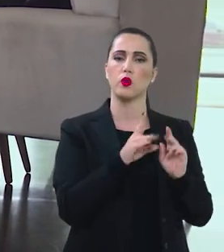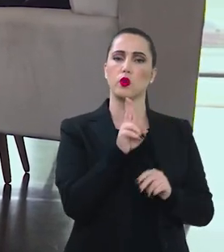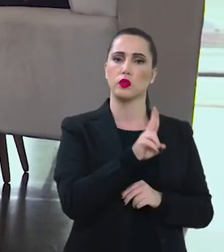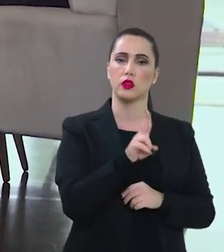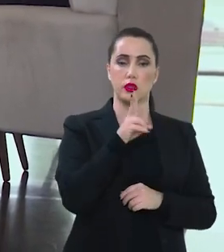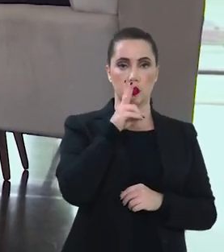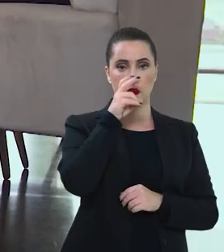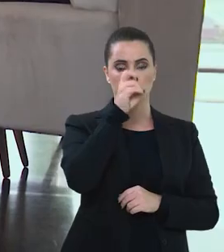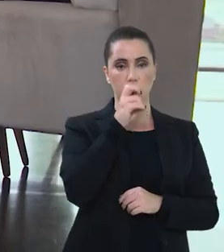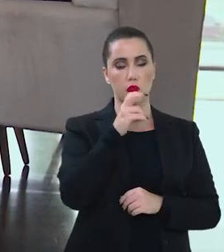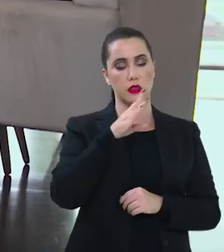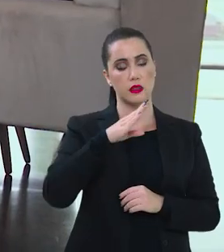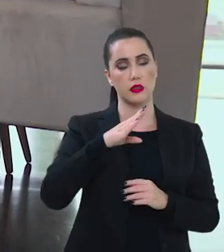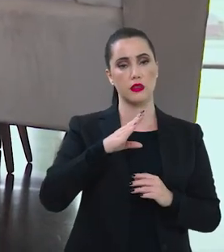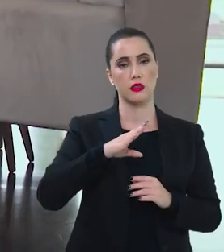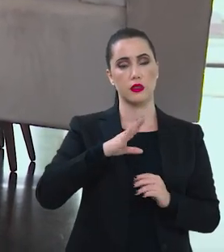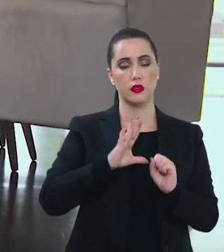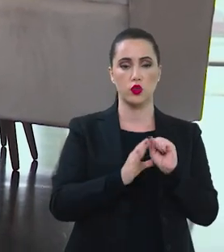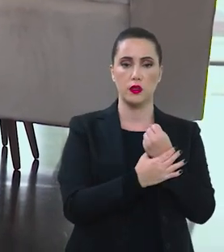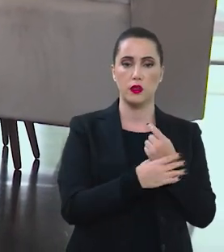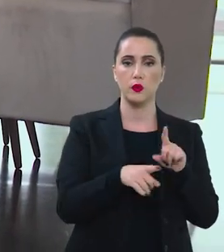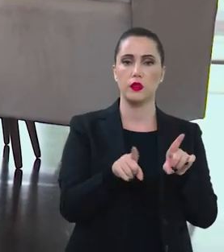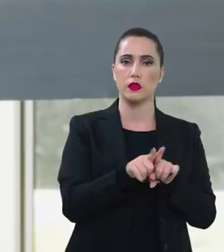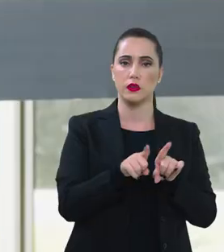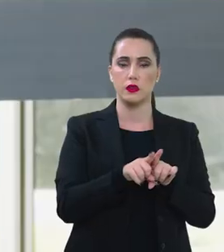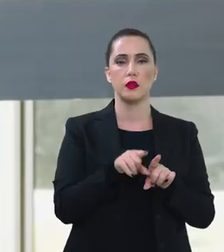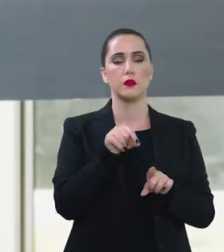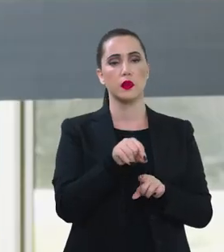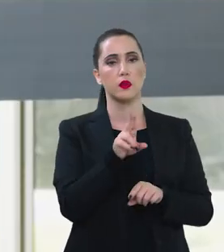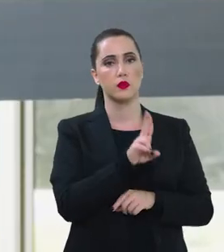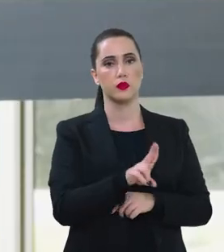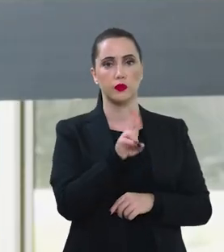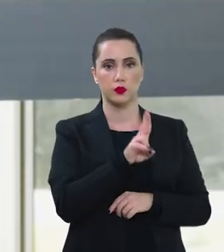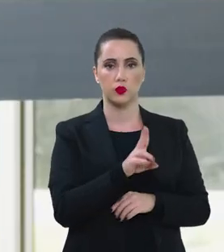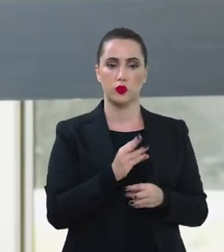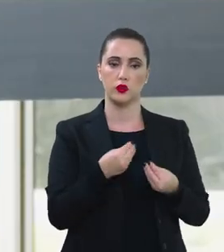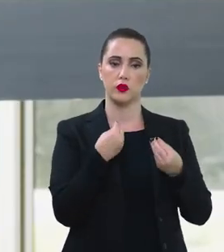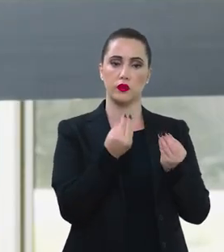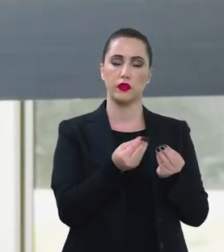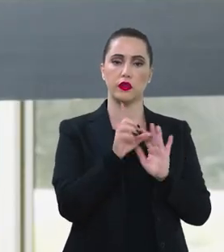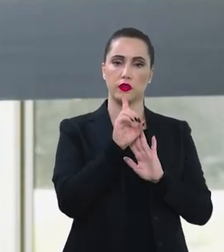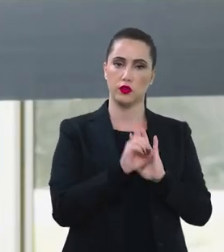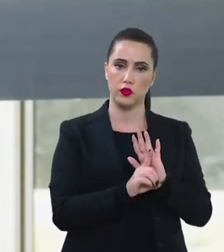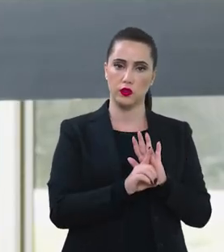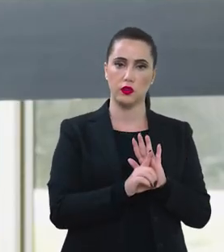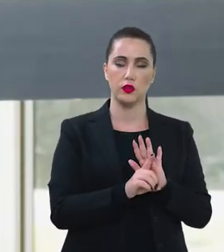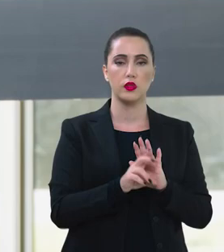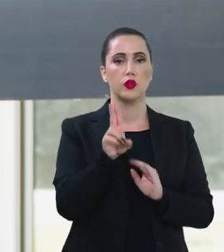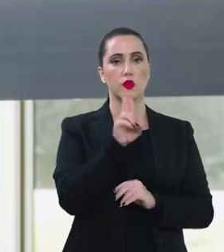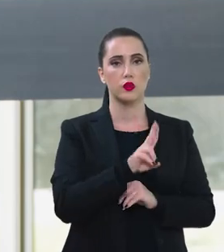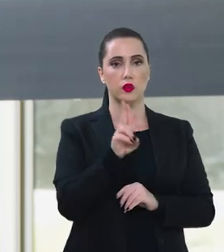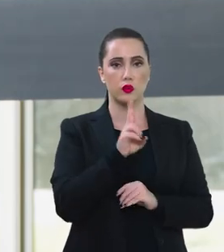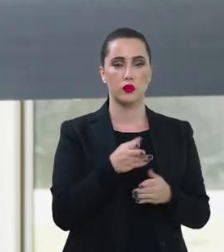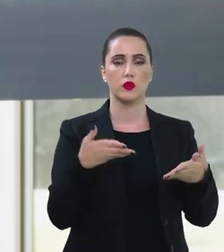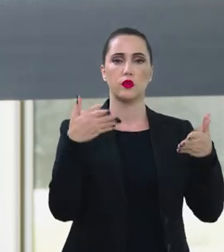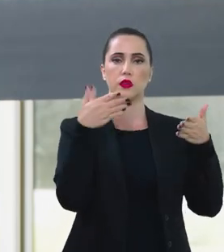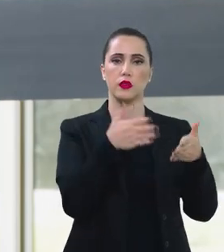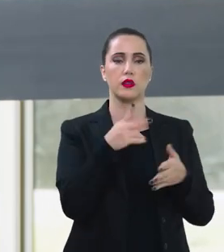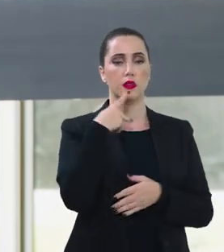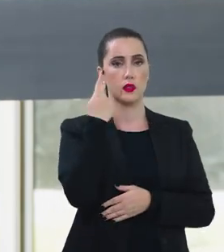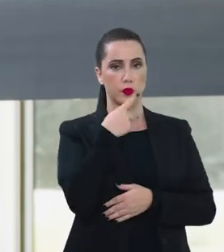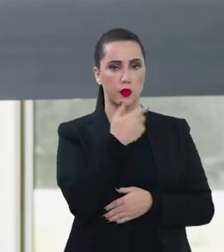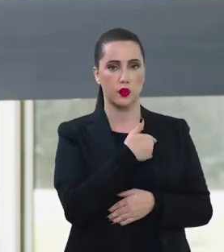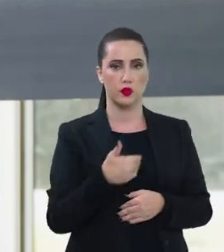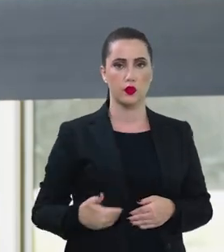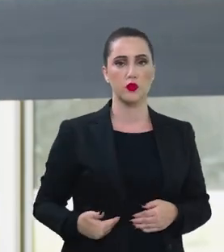forças de segurança e no fortalecimento delas, mas também através da garantia de direitos, através do acesso às políticas